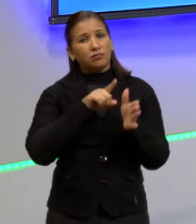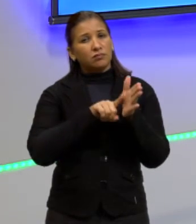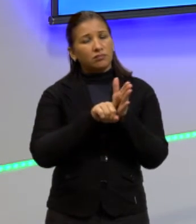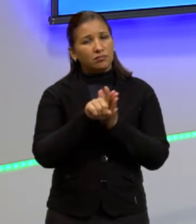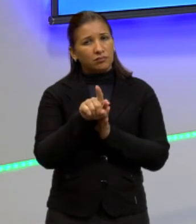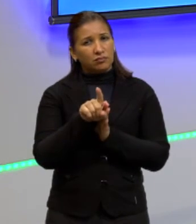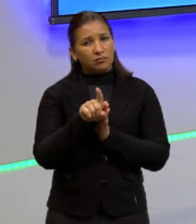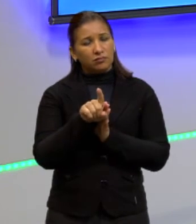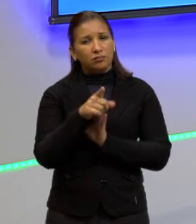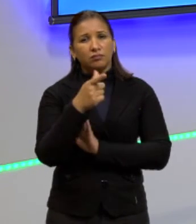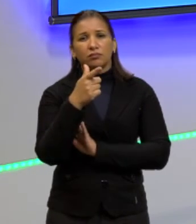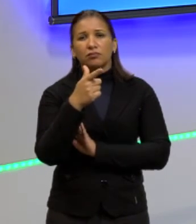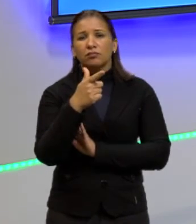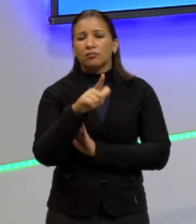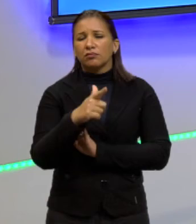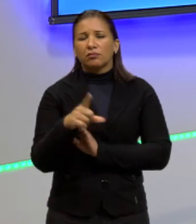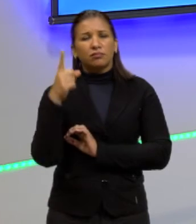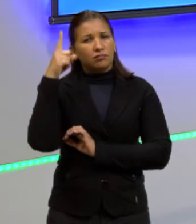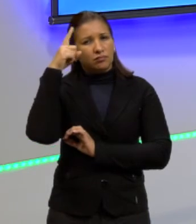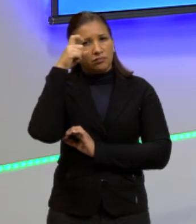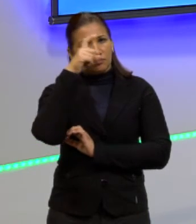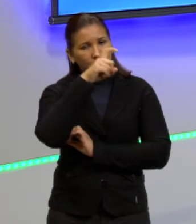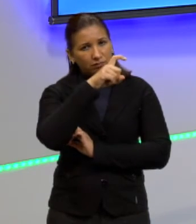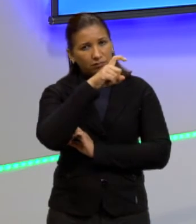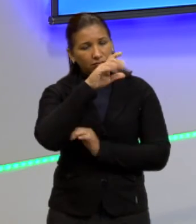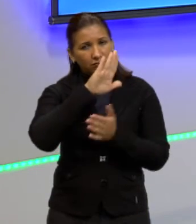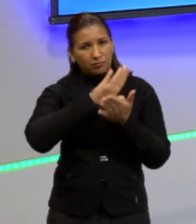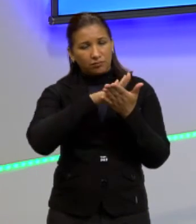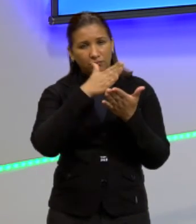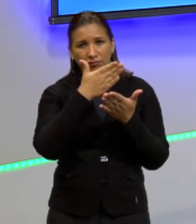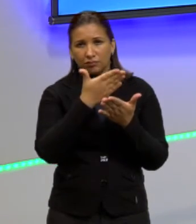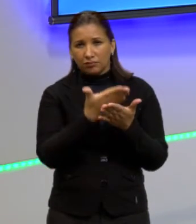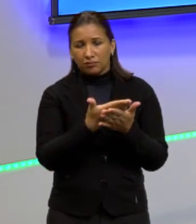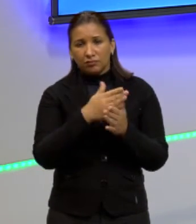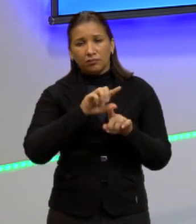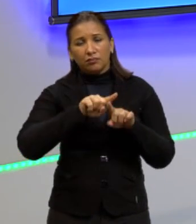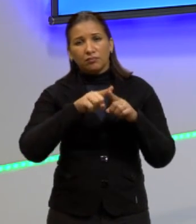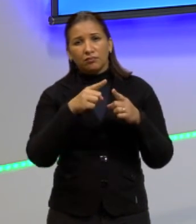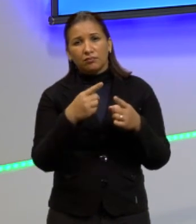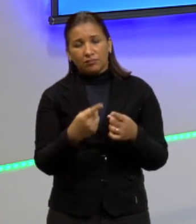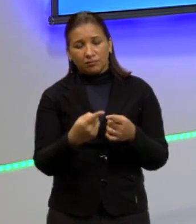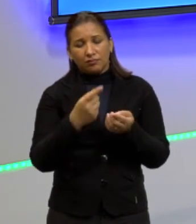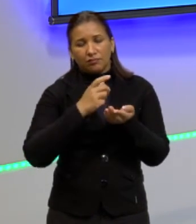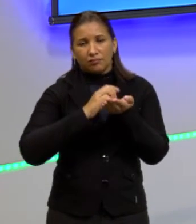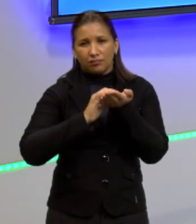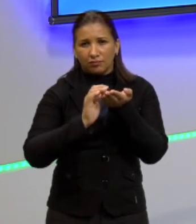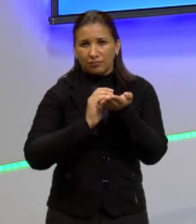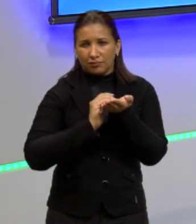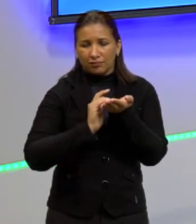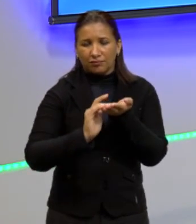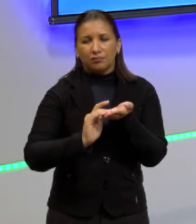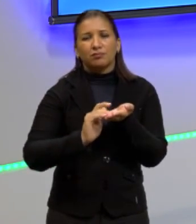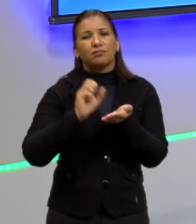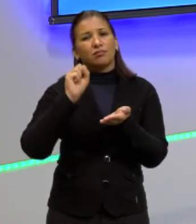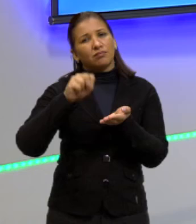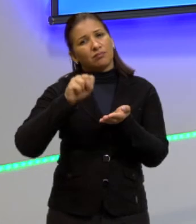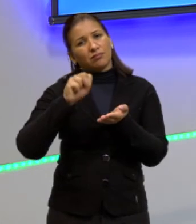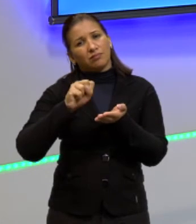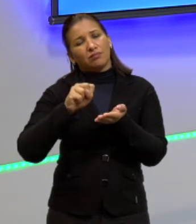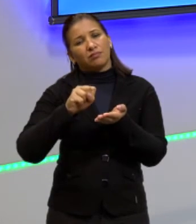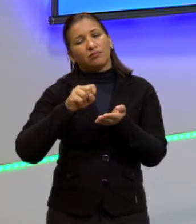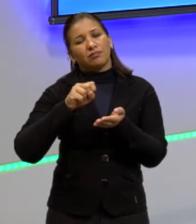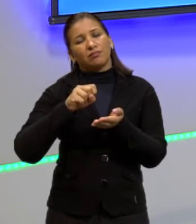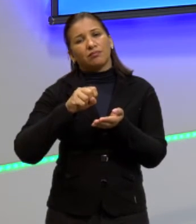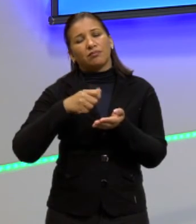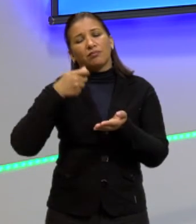que não tem dificuldade de interpretação mas tem dificuldade de cálculo porque ela vai exigir de vocês